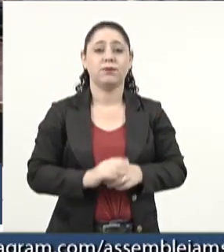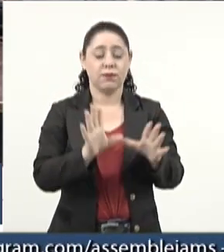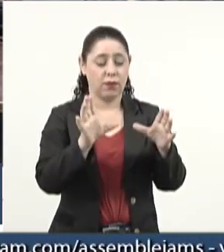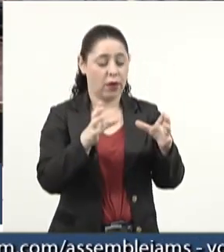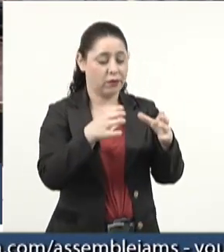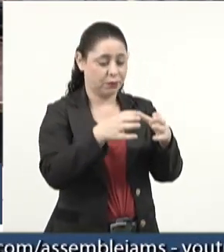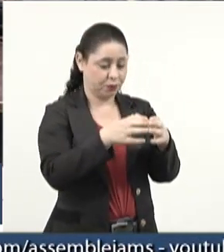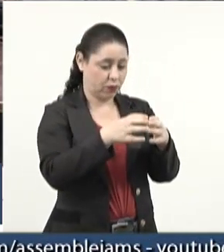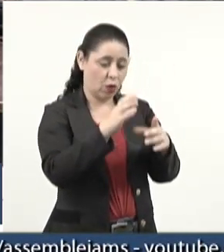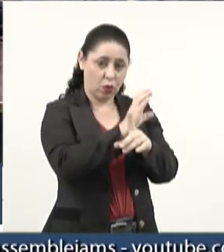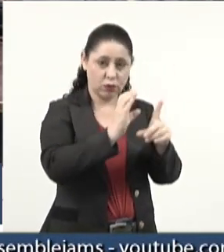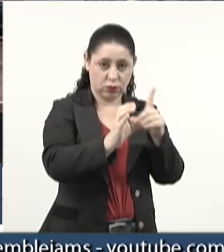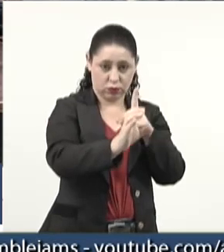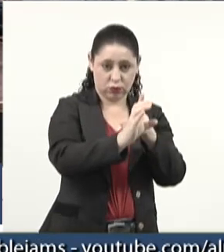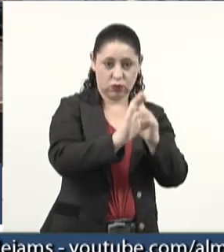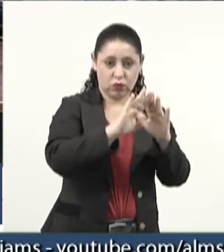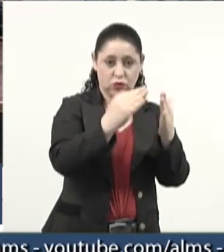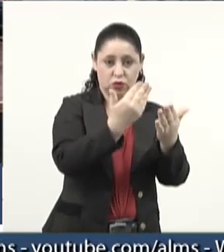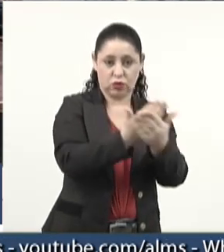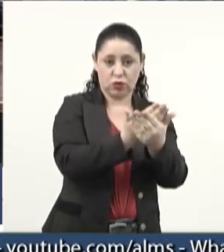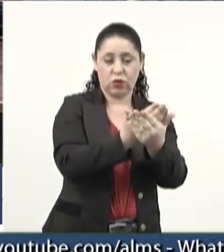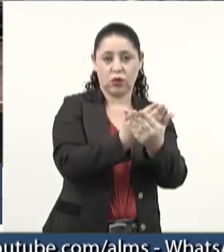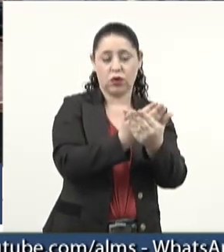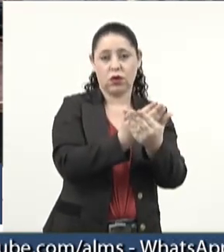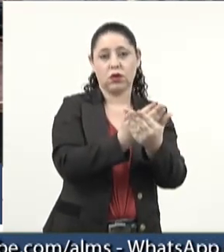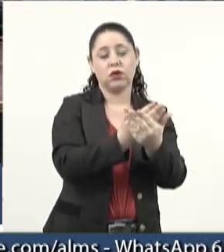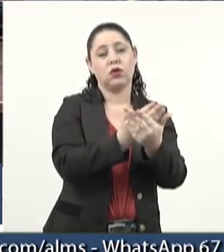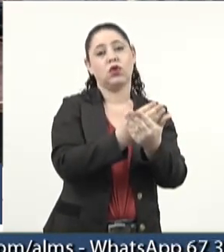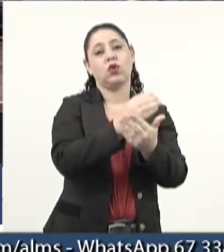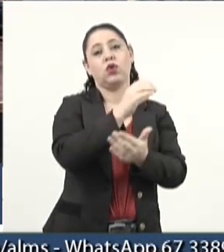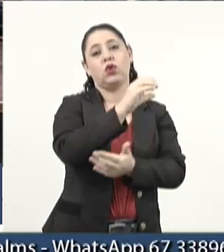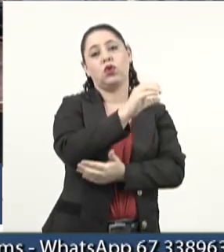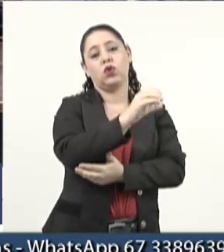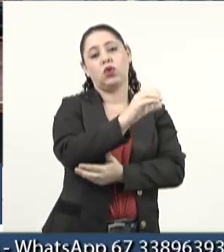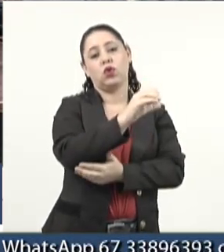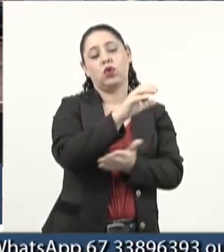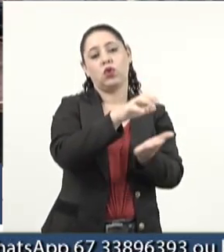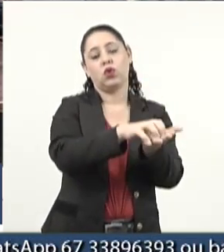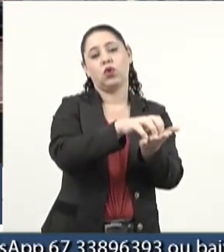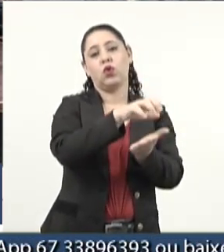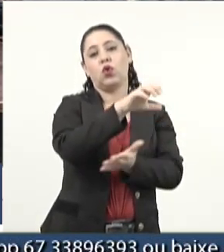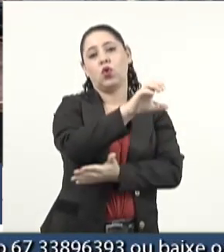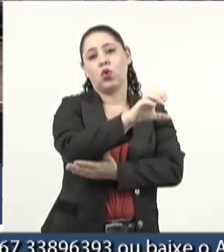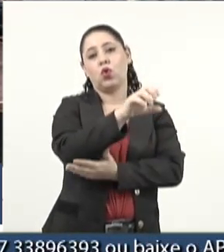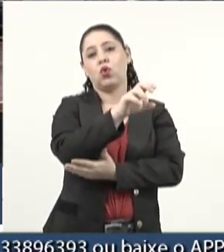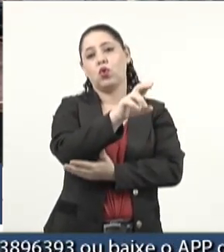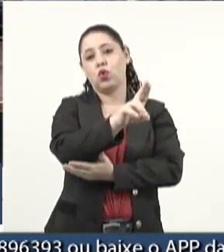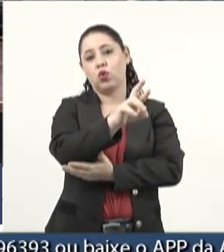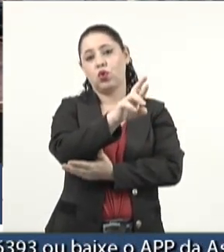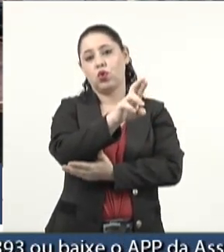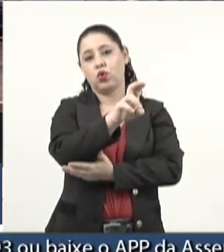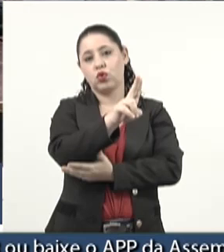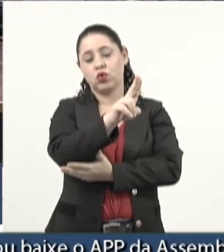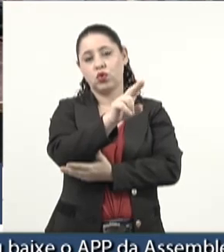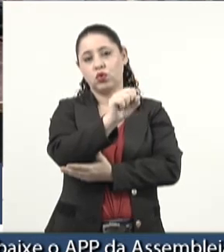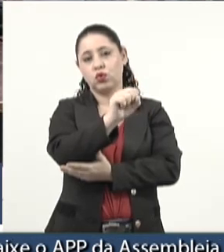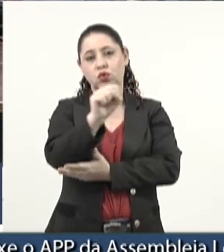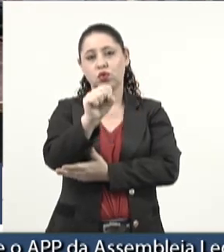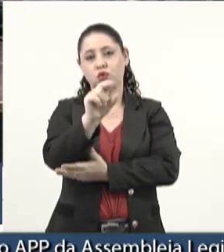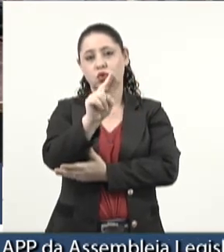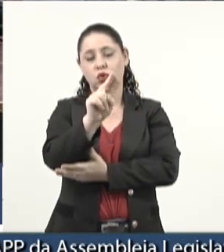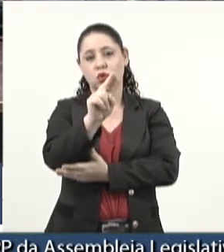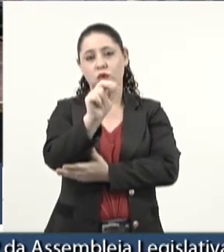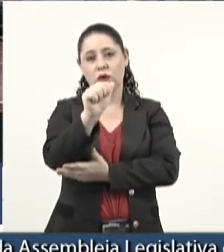membros da comunidade escolar da escola da aldeia Curusuambá 2 estão encontrando dificuldade para